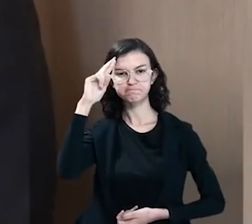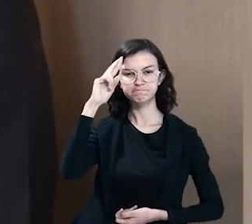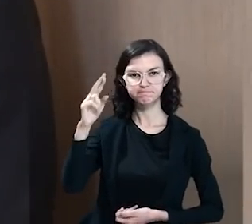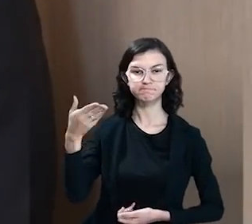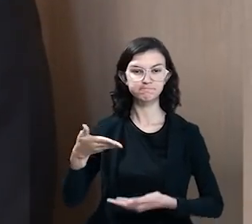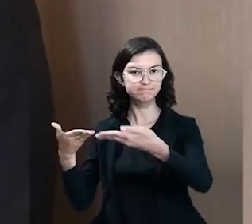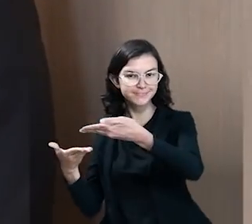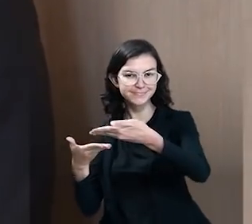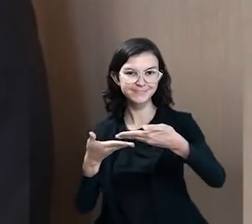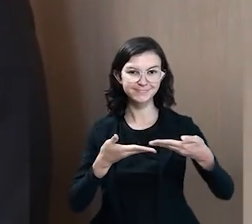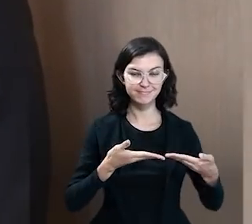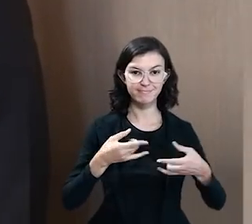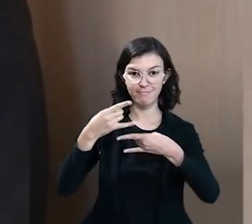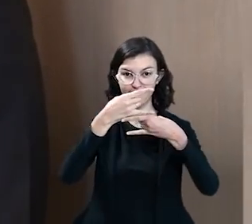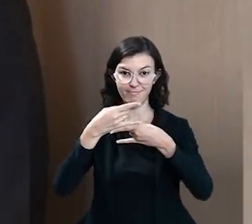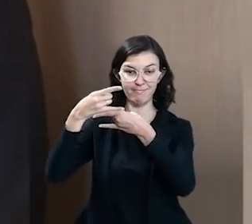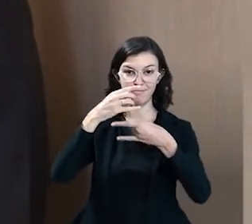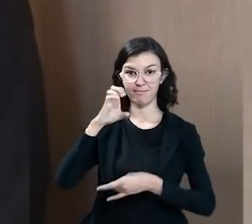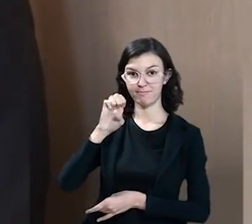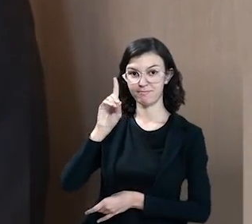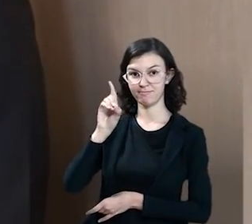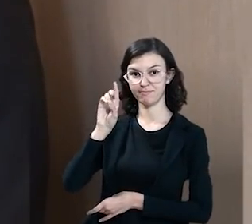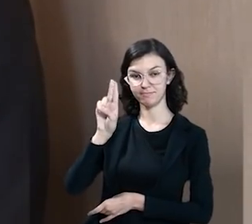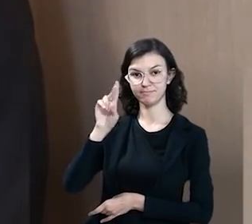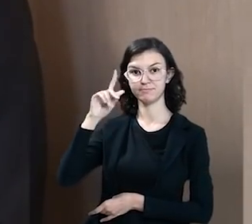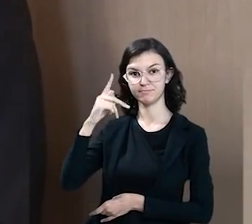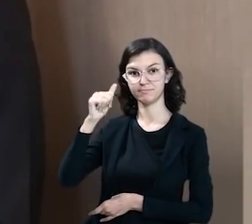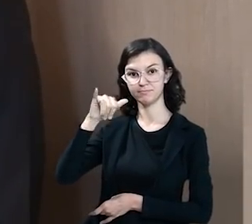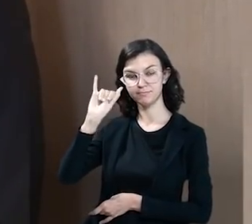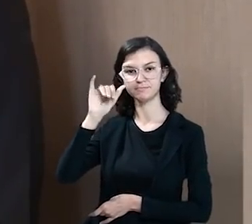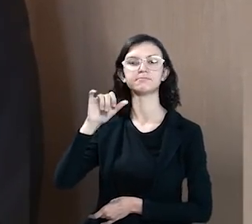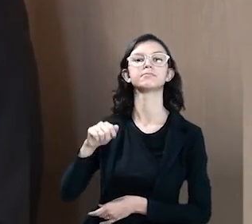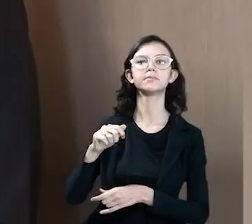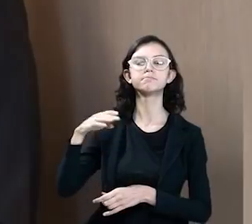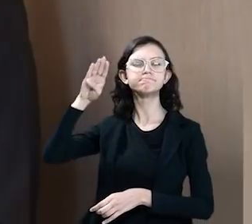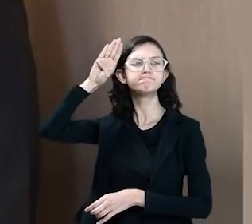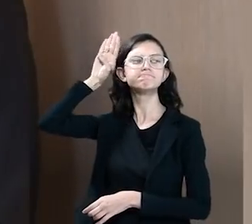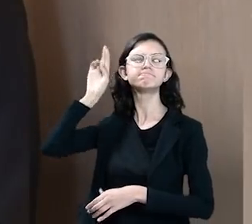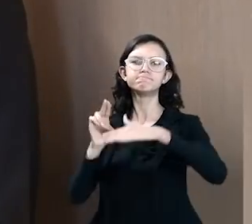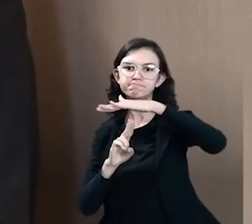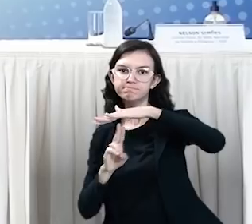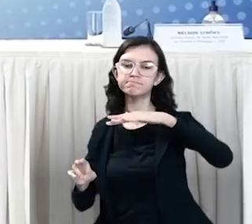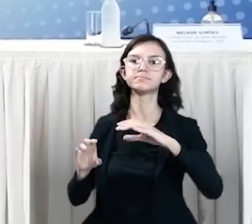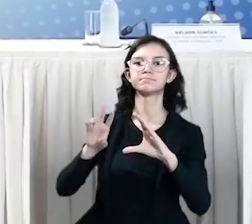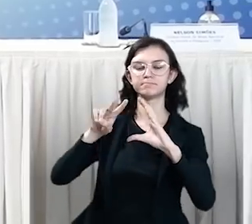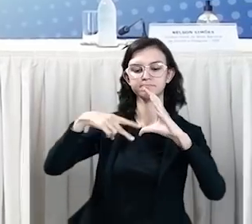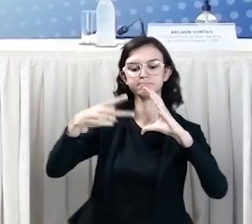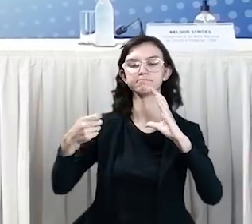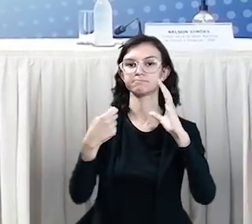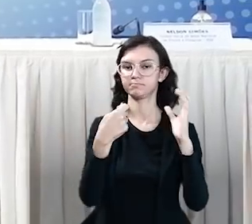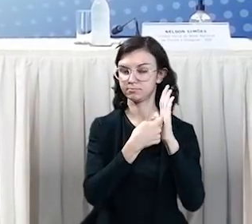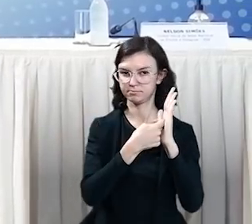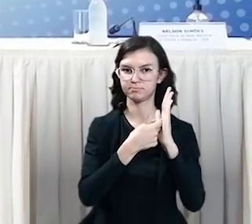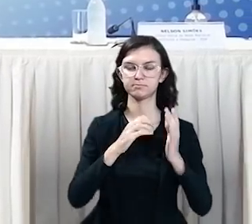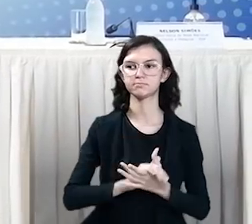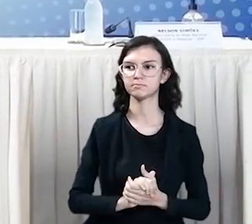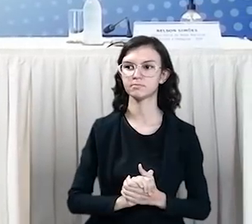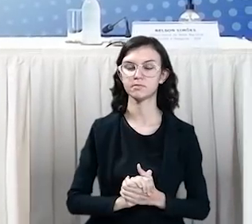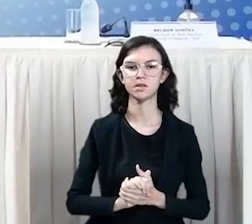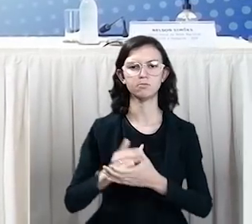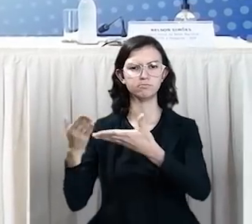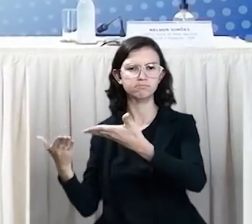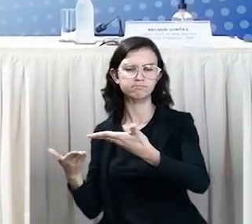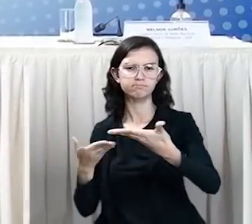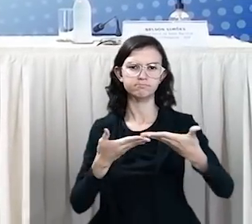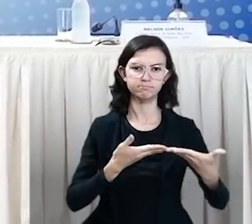senhoras e senhores, sejam bem-vindos ao lançamento do Eduplay, plataforma universitária de conteúdo audiovisual.